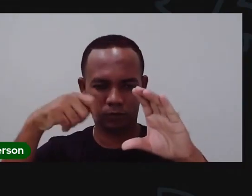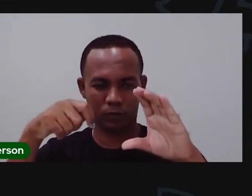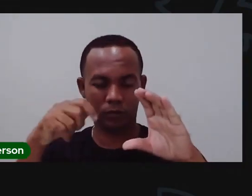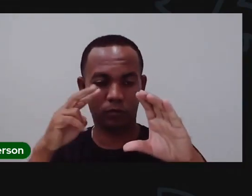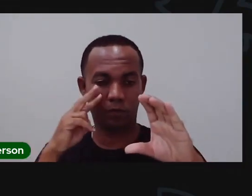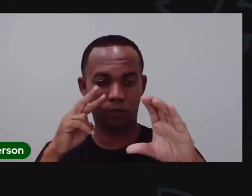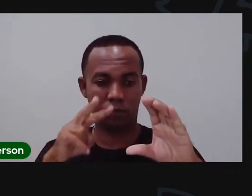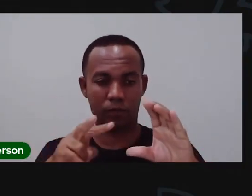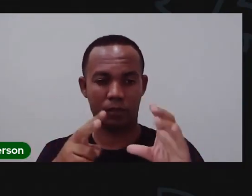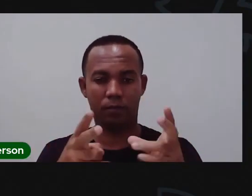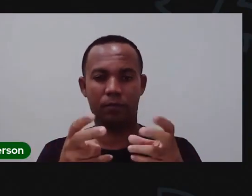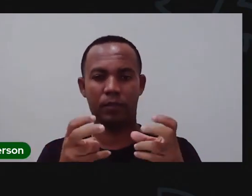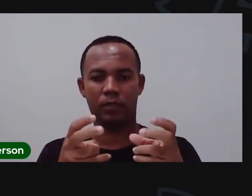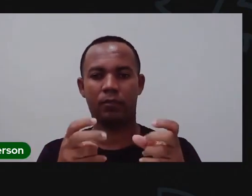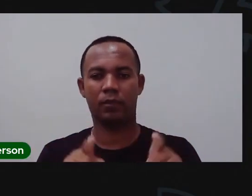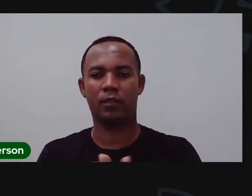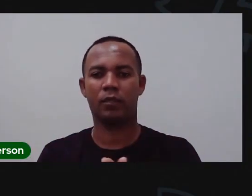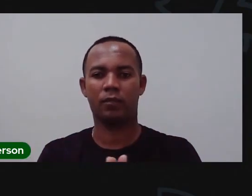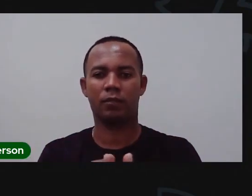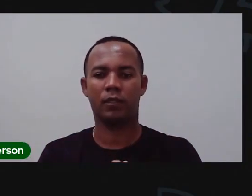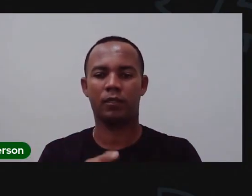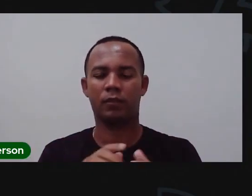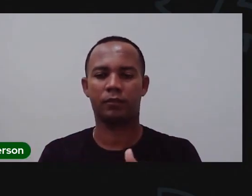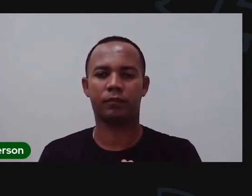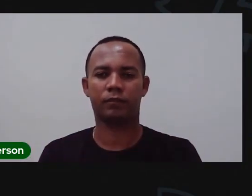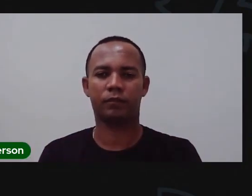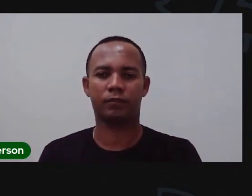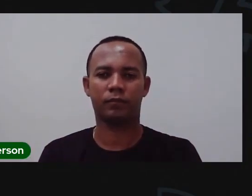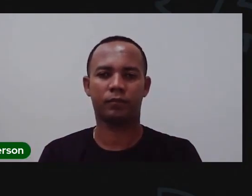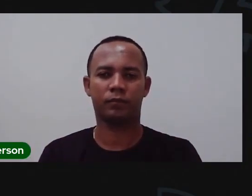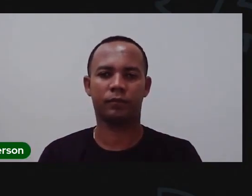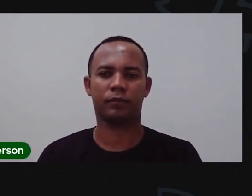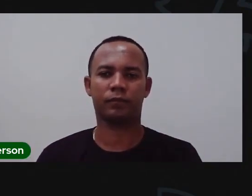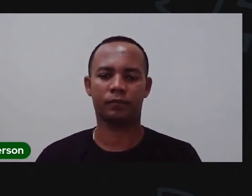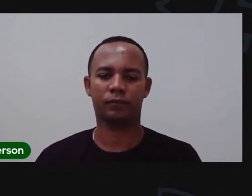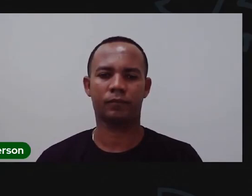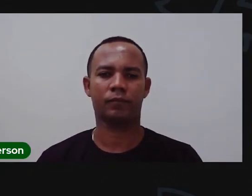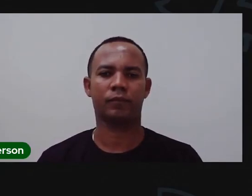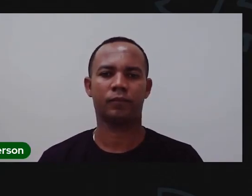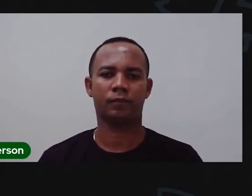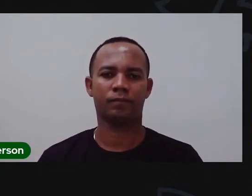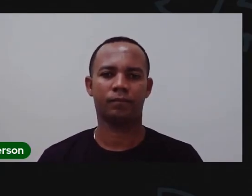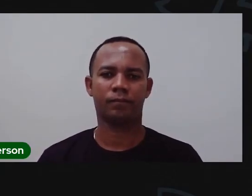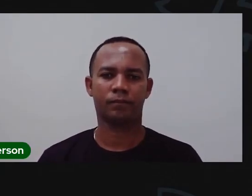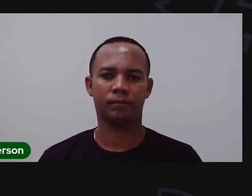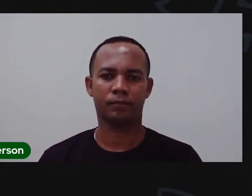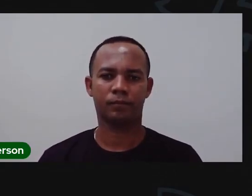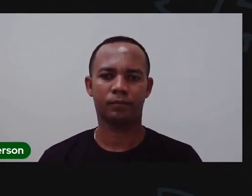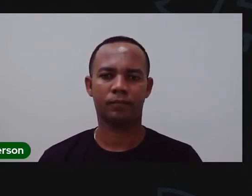Basta... Deixa eu só abrir o slide aqui para vocês. Está compartilhado direito? Vamos lá.